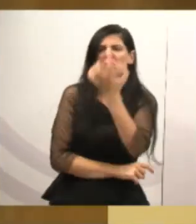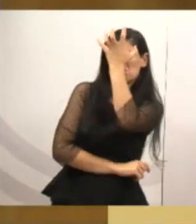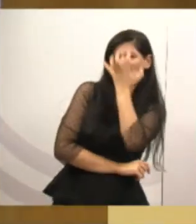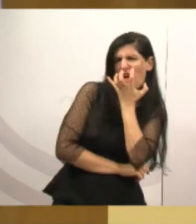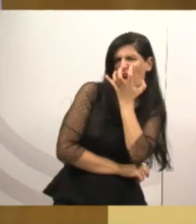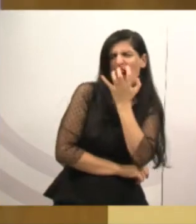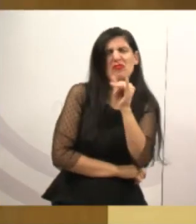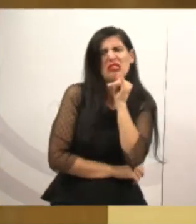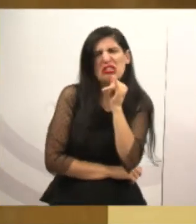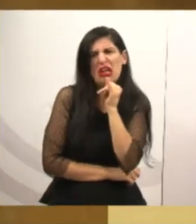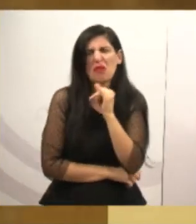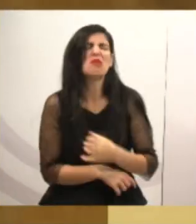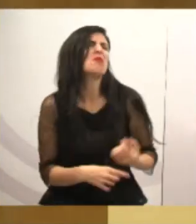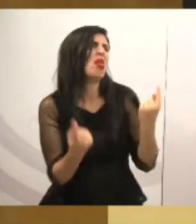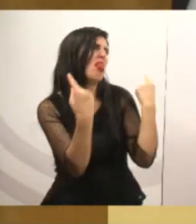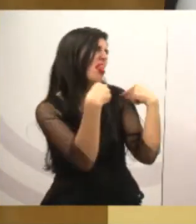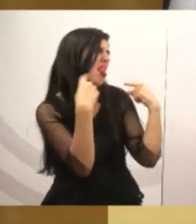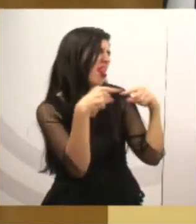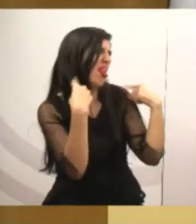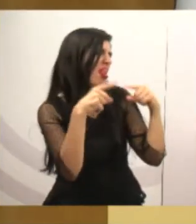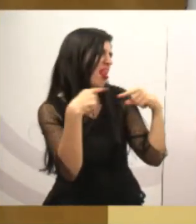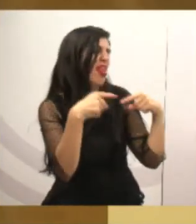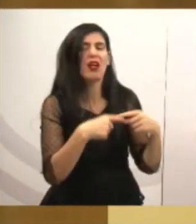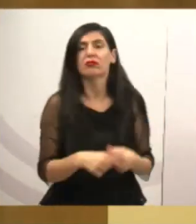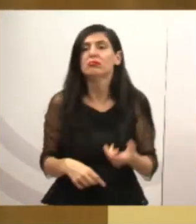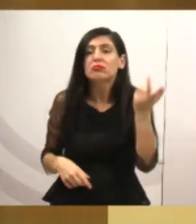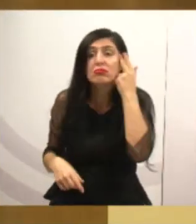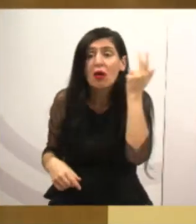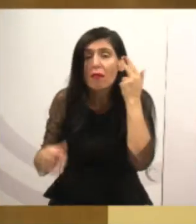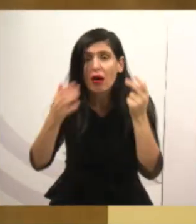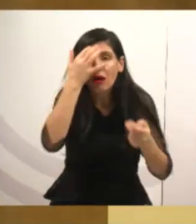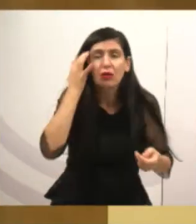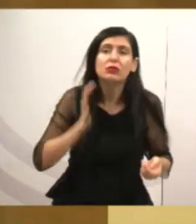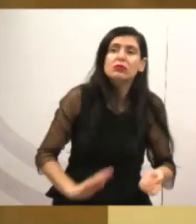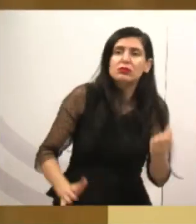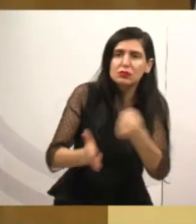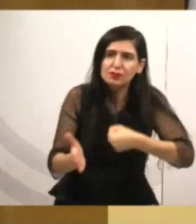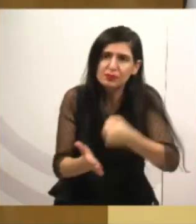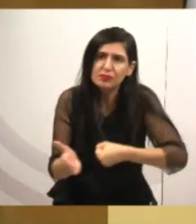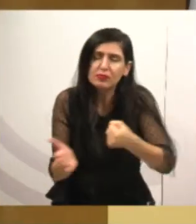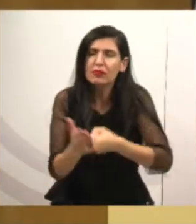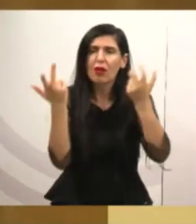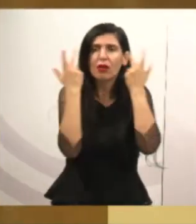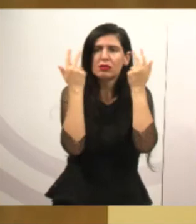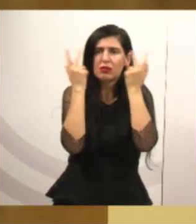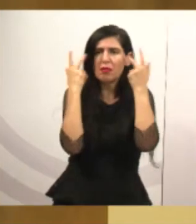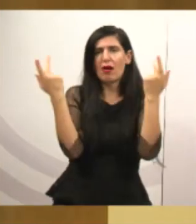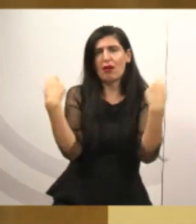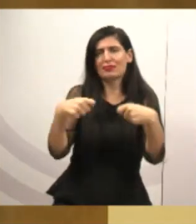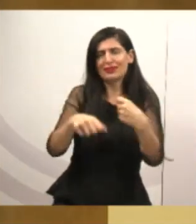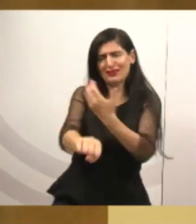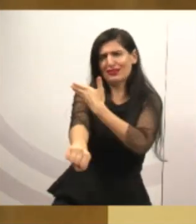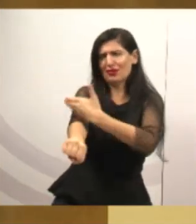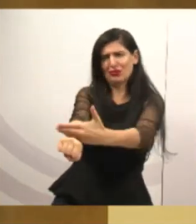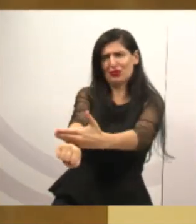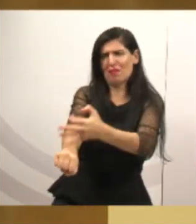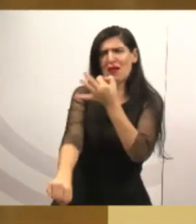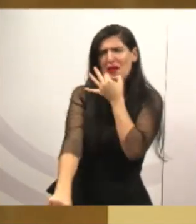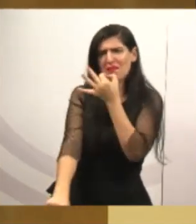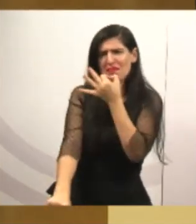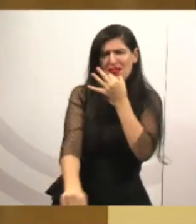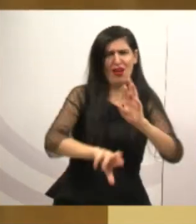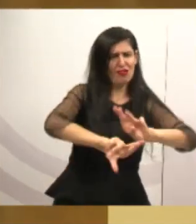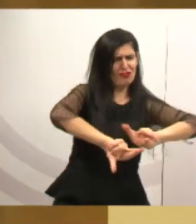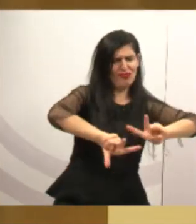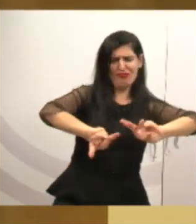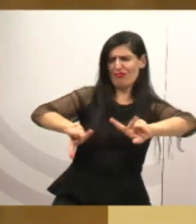a pessoa me criticou. Tem que criticar mesmo, tem que cobrar. Porque se não cobrar, realmente, infelizmente, muitos aí